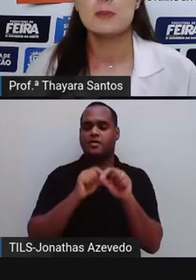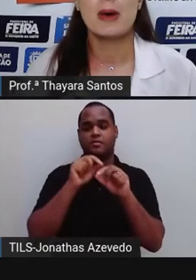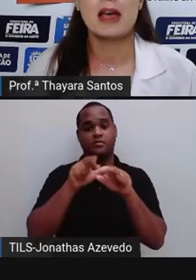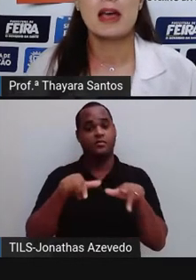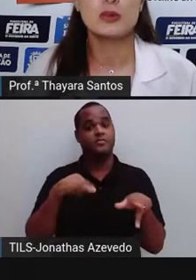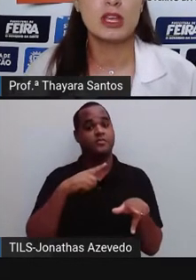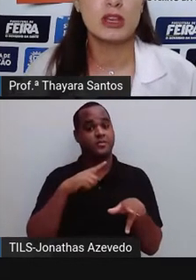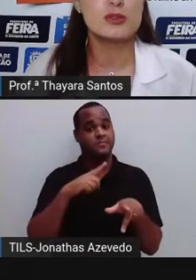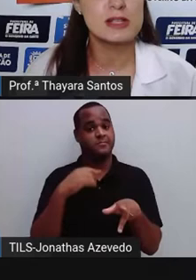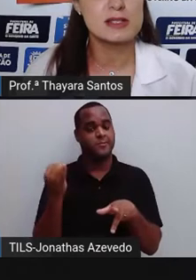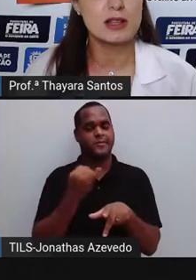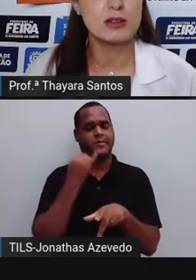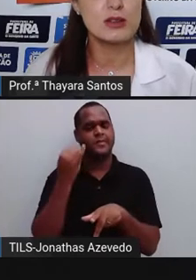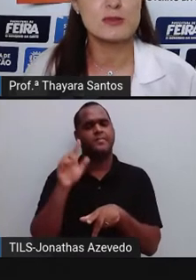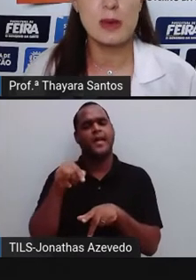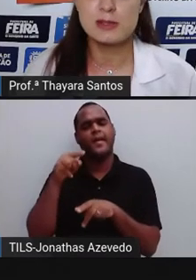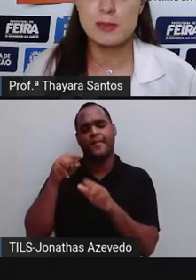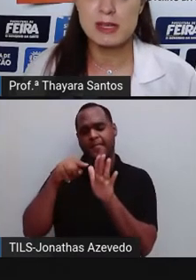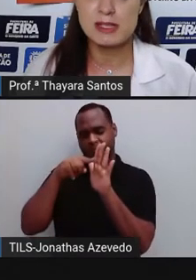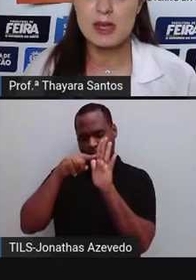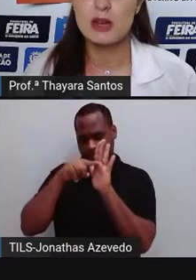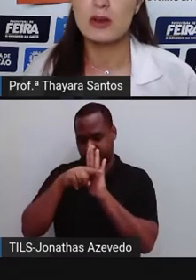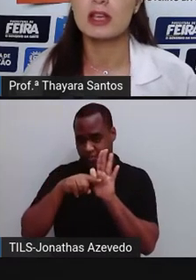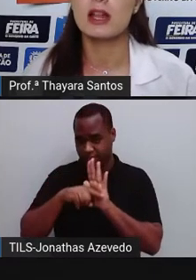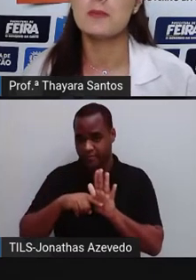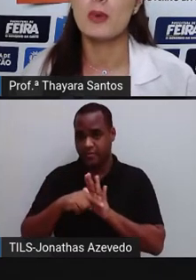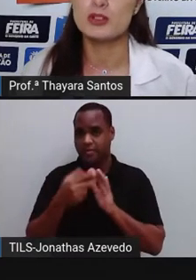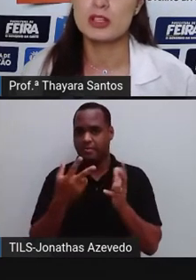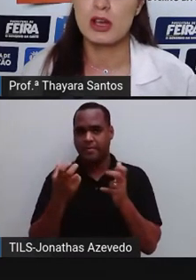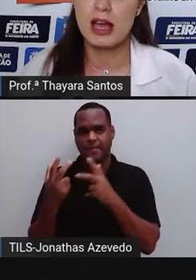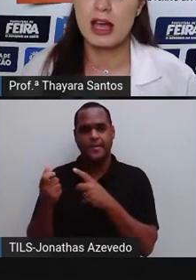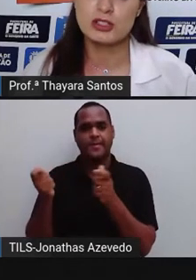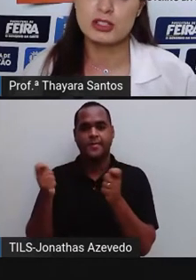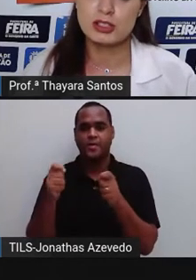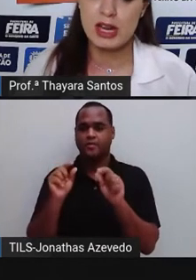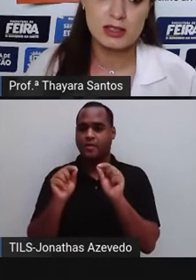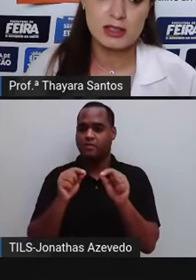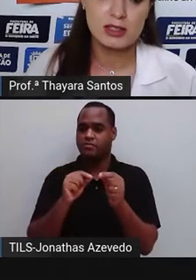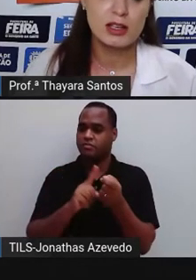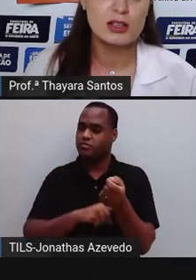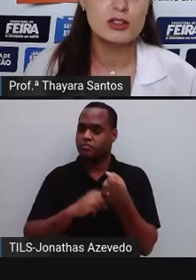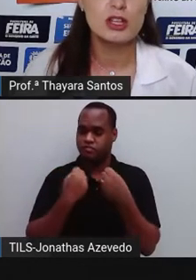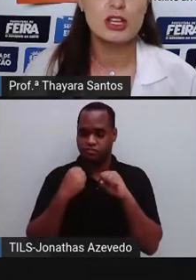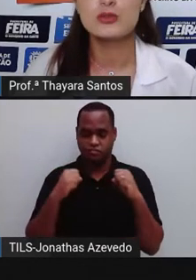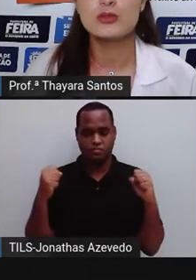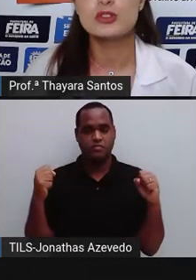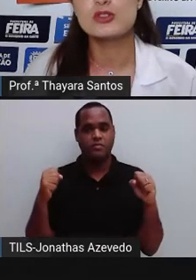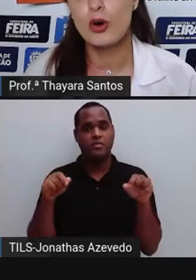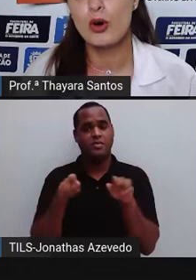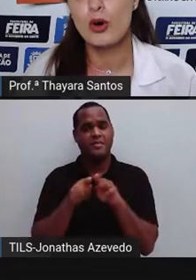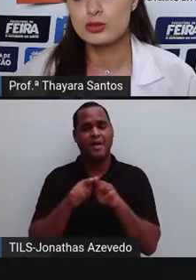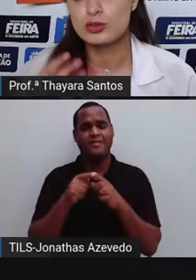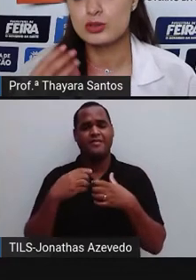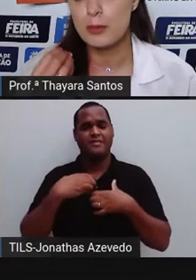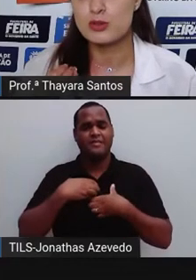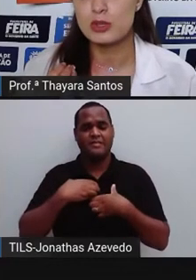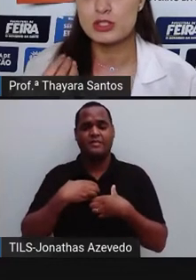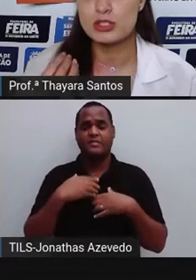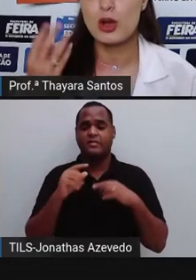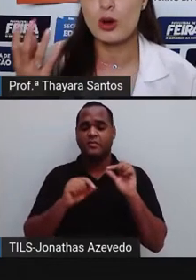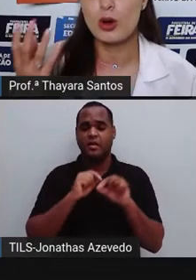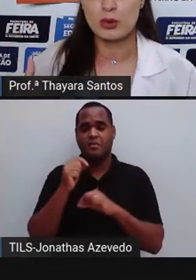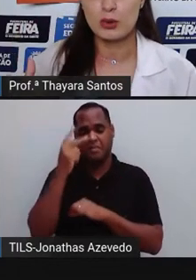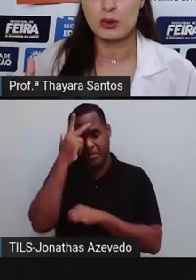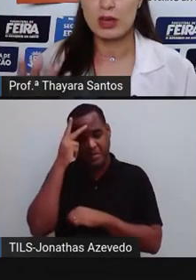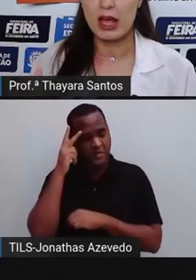Mas o que os pesquisadores mais perceberam é que ele pode causar estresse e o desconforto, justamente quando